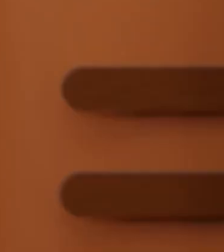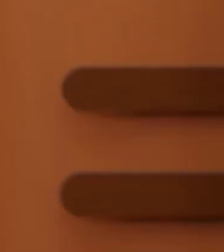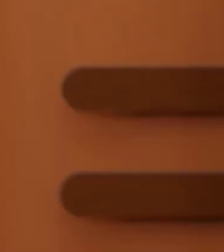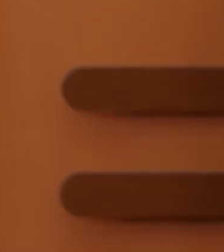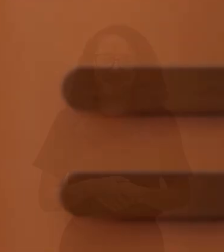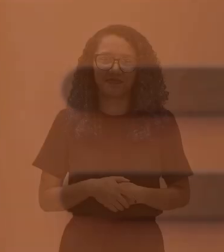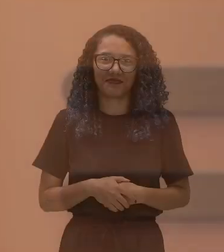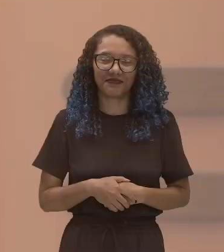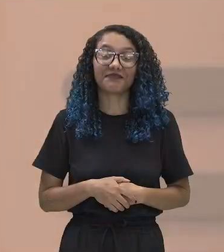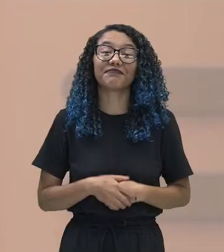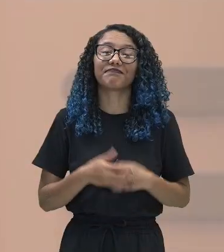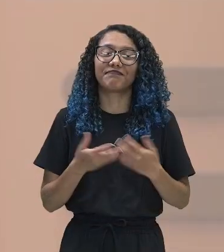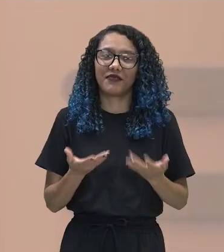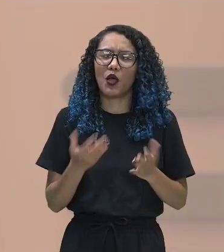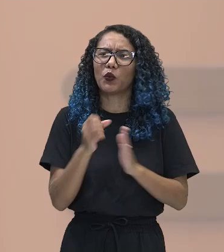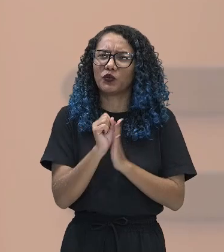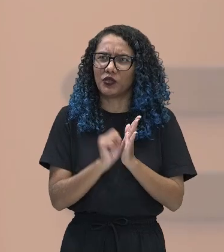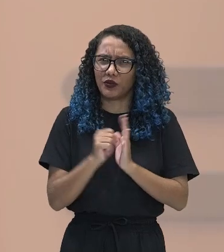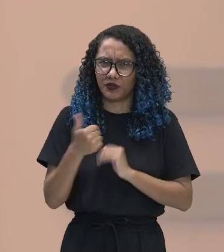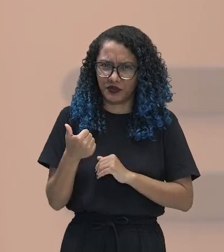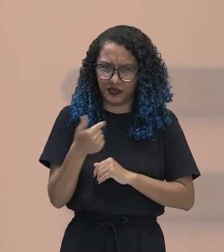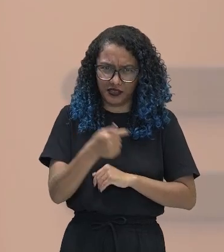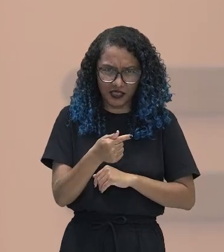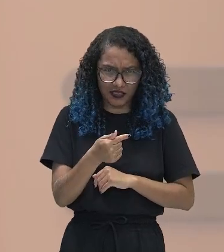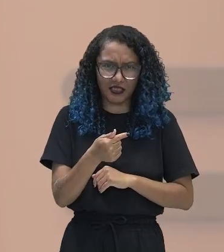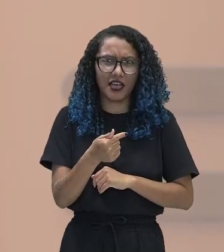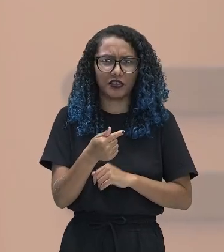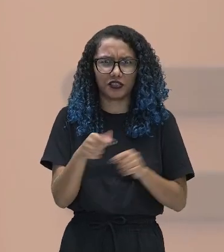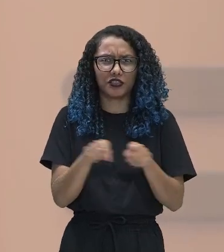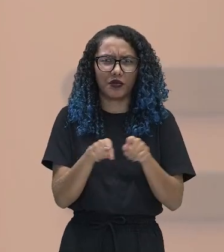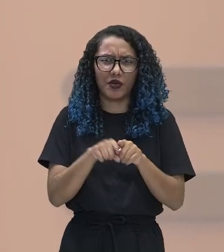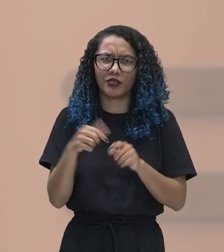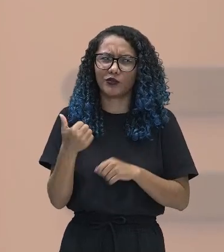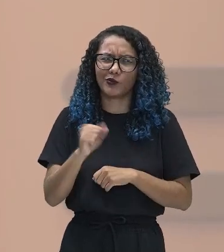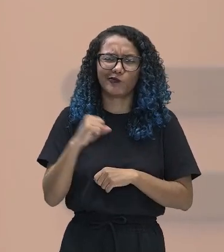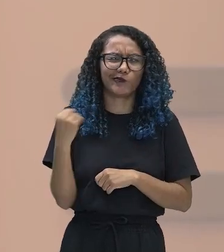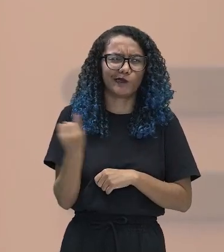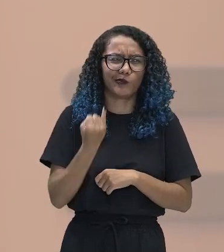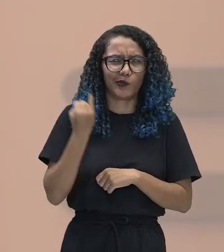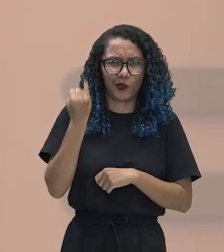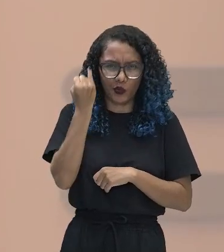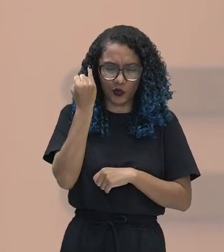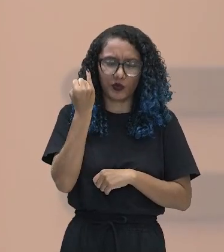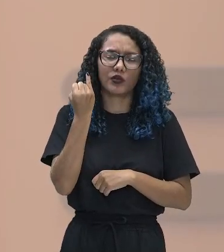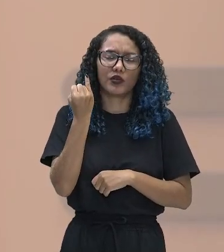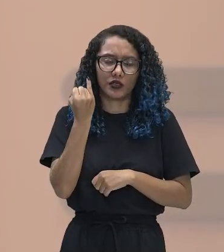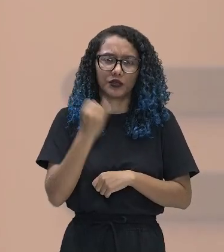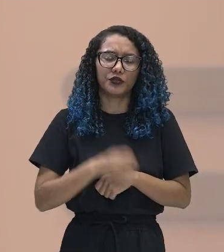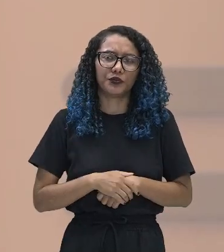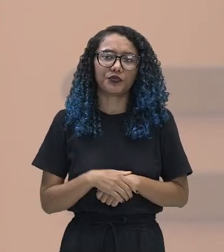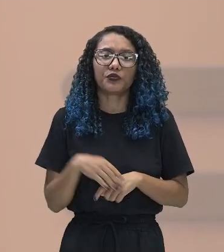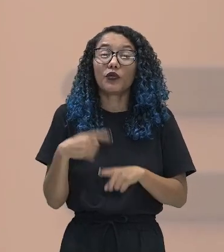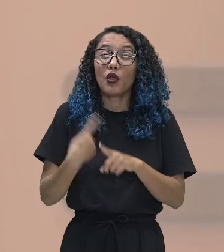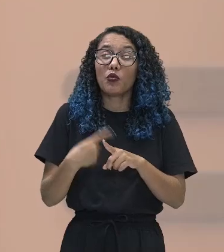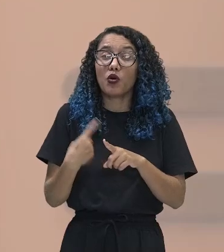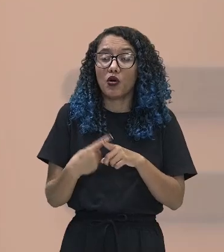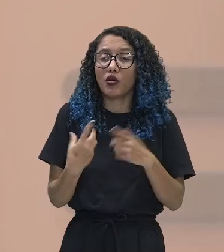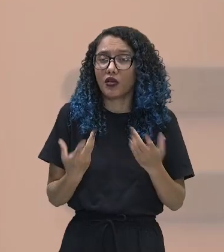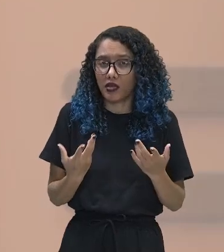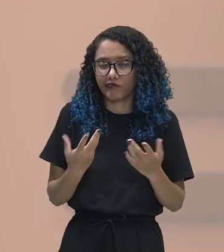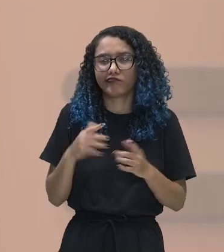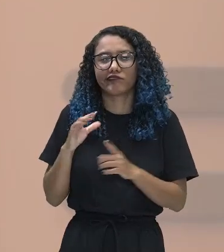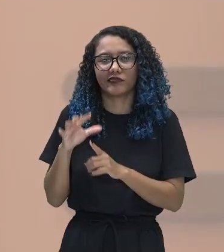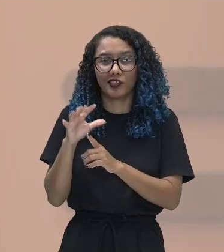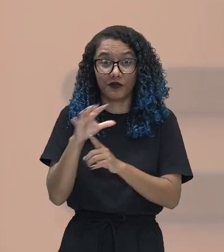Os séculos XVII e XVIII foram importantíssimos e, de certa forma, gente, eles moldaram tudo o que viria a ser